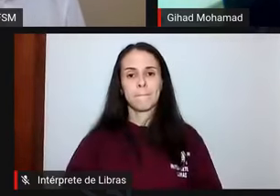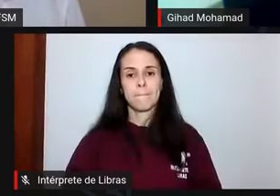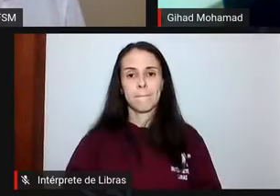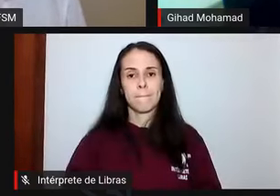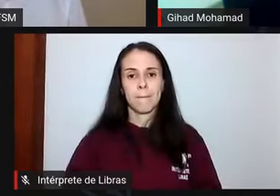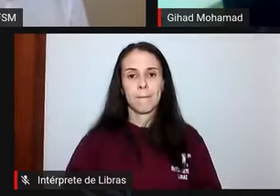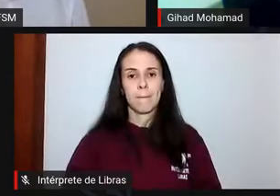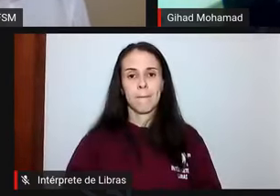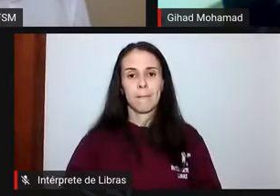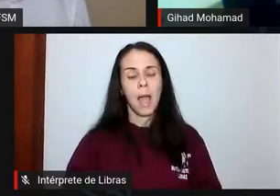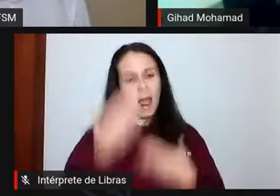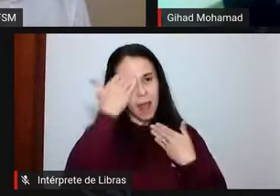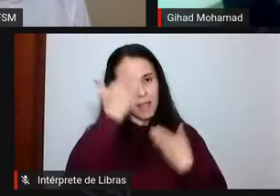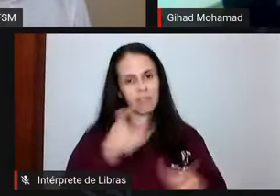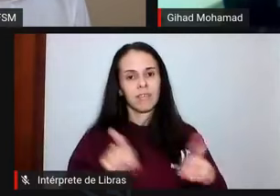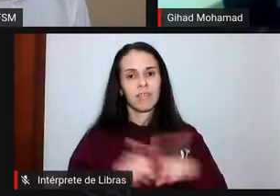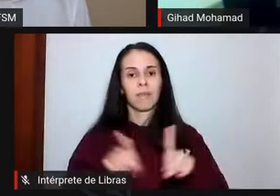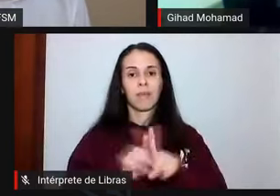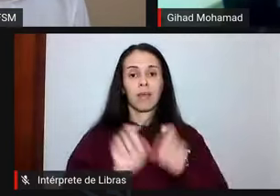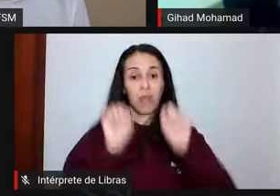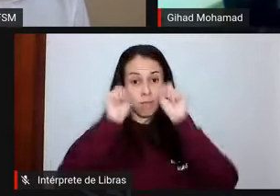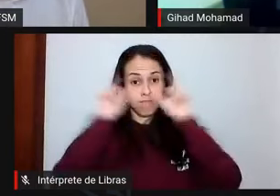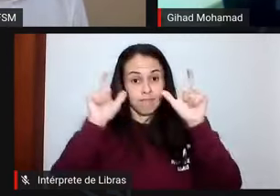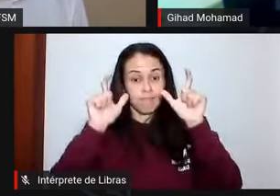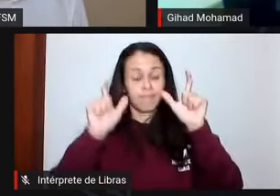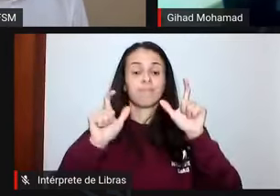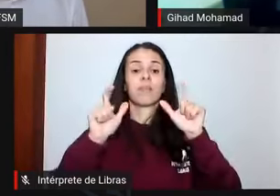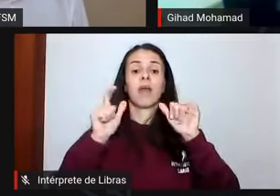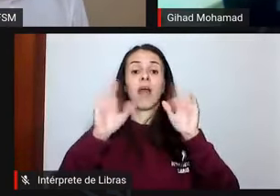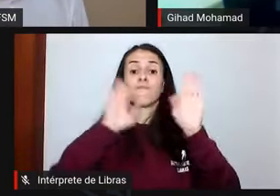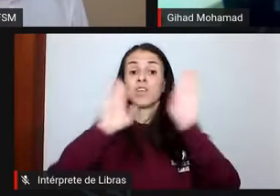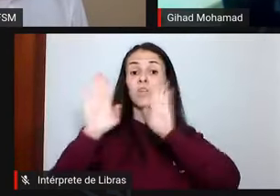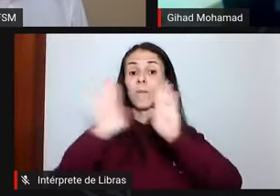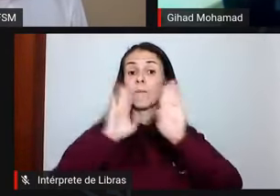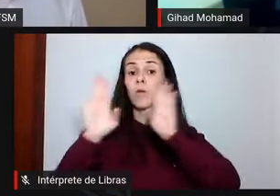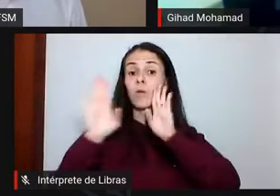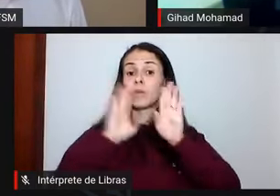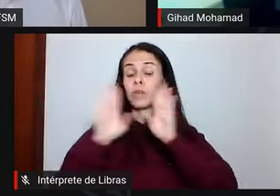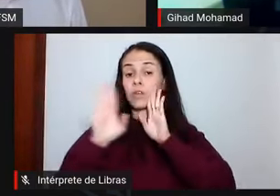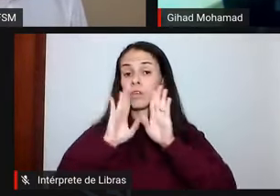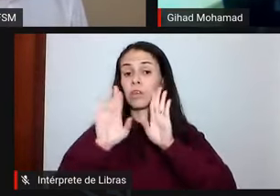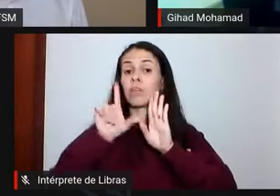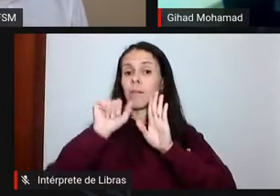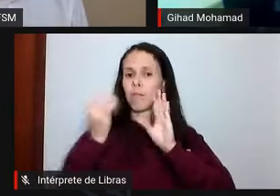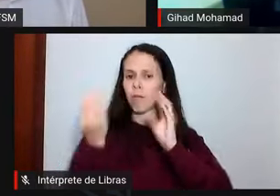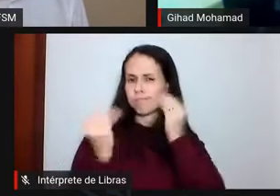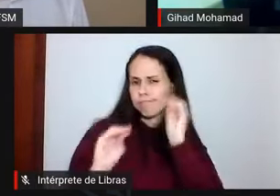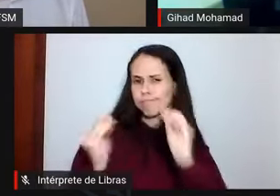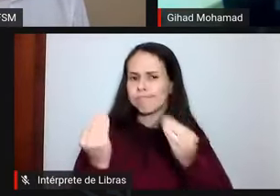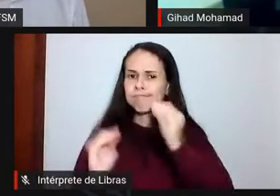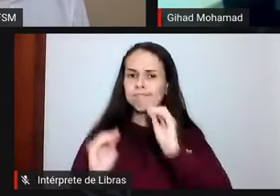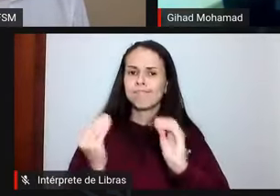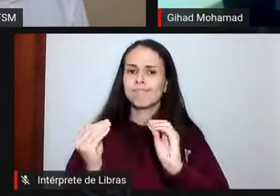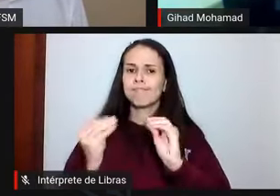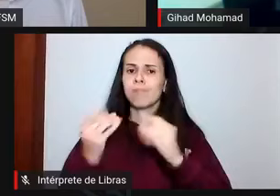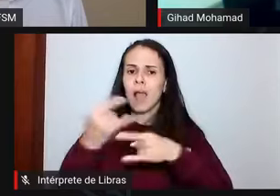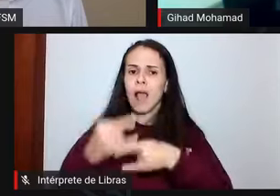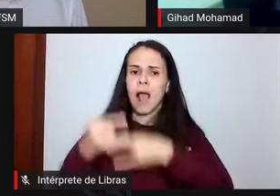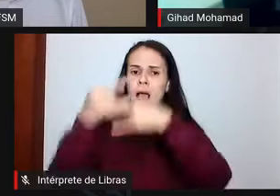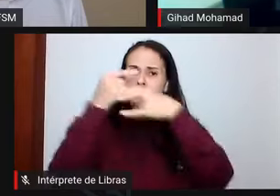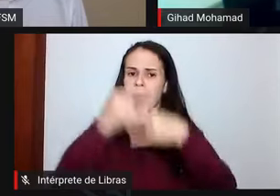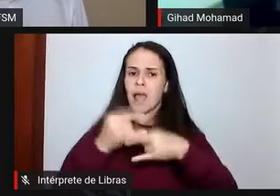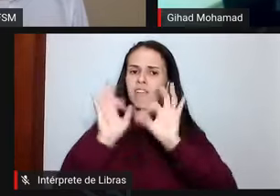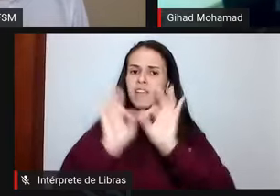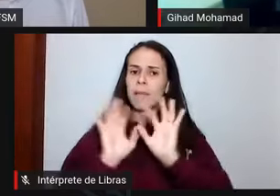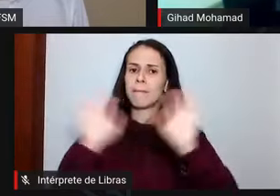Eu que agradeço, professor. Então, fiquem ligados nas nossas redes sociais que em breve nós vamos postar as lives, vai ficar disponível para